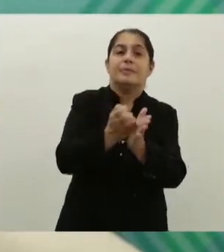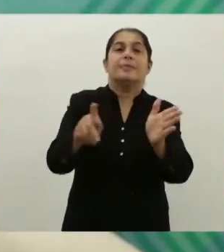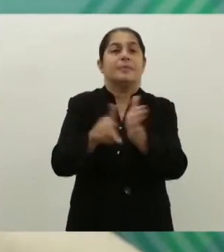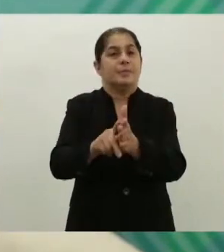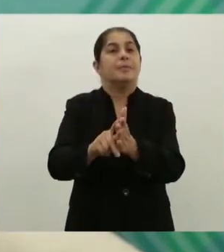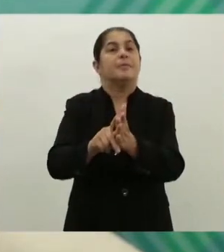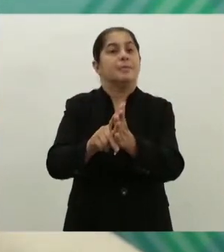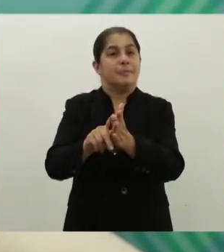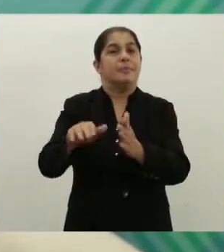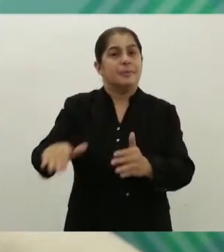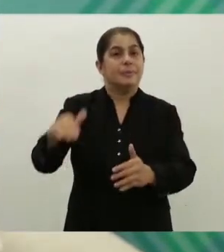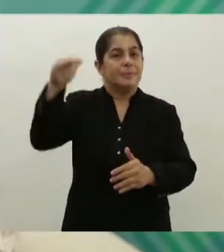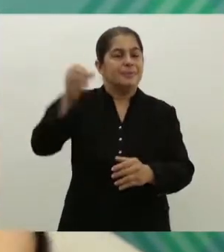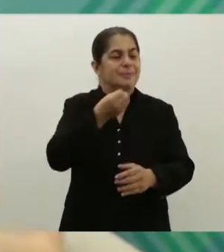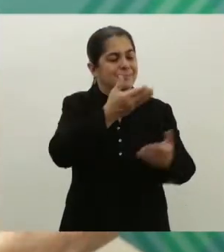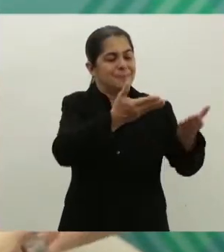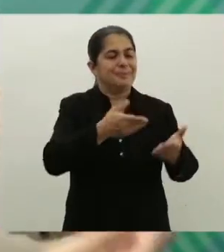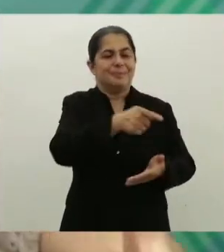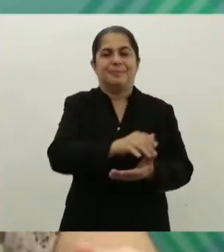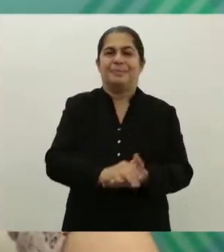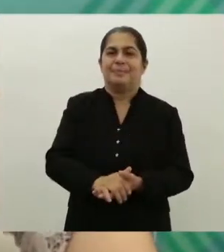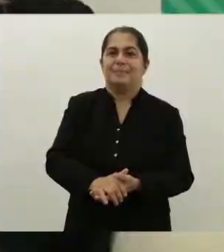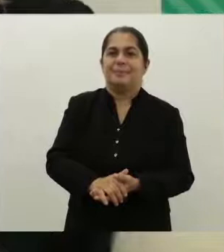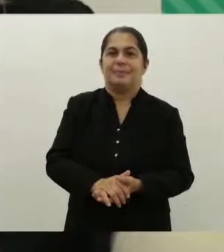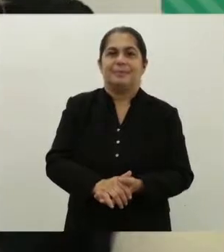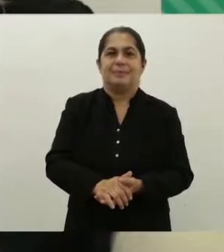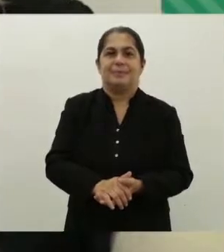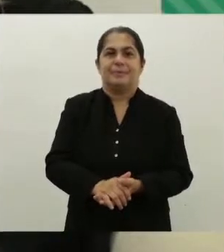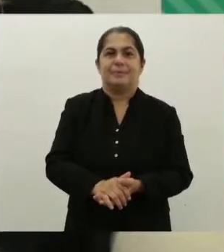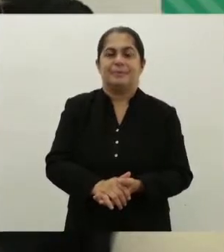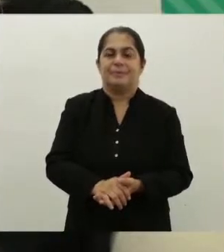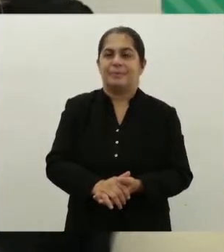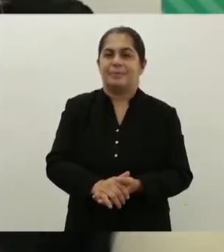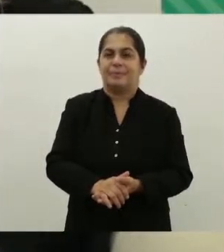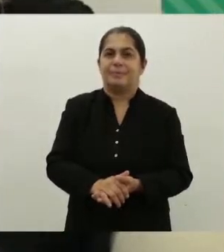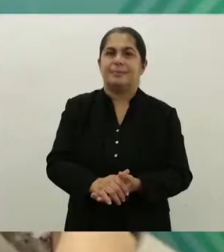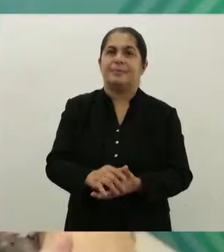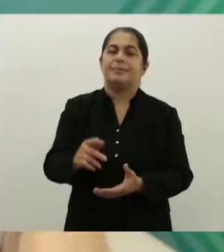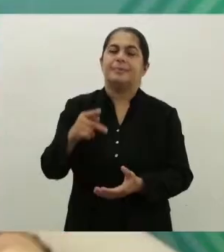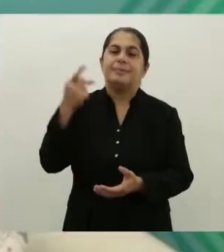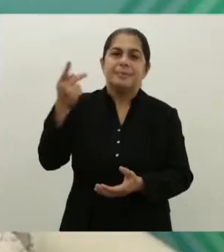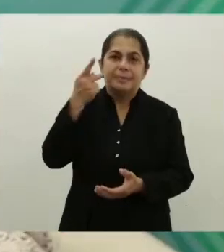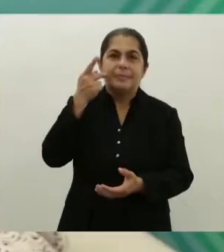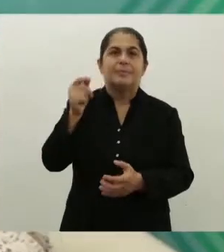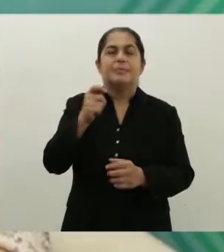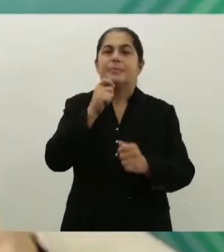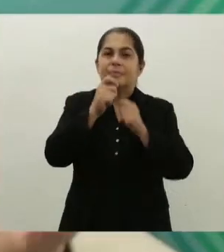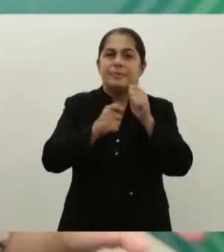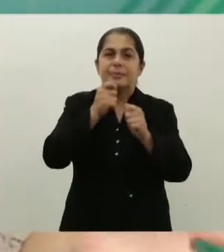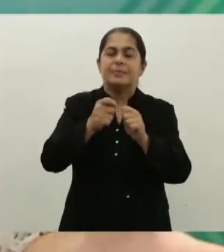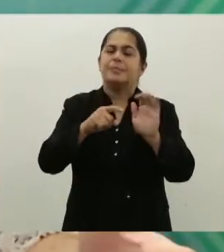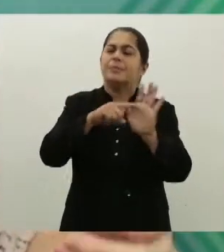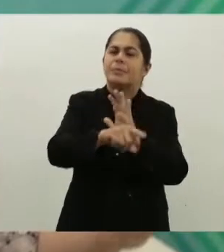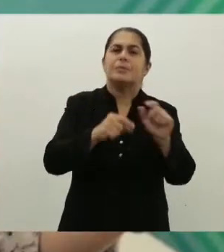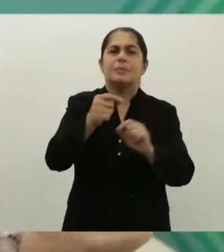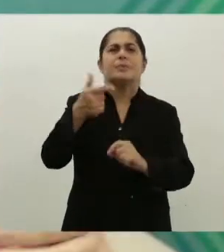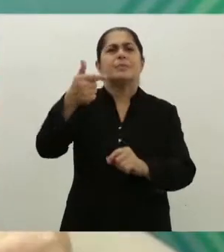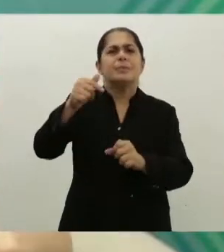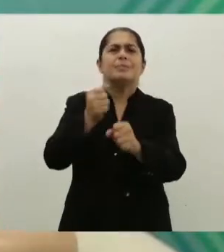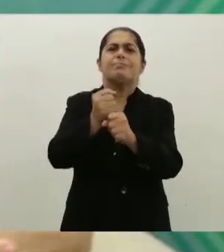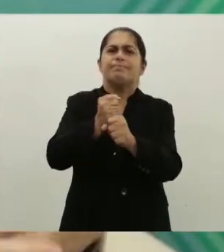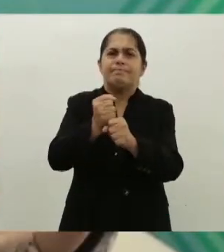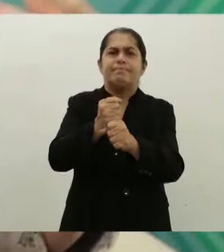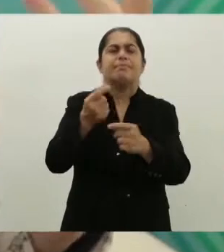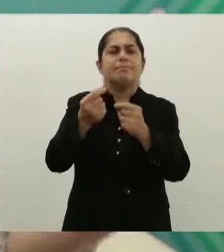Criança e do Adolescente. Promotora, seja muito bem-vinda ao nosso estúdio. Promotora, vamos dar início à nossa entrevista falando